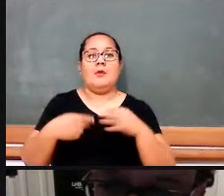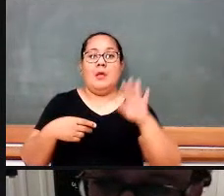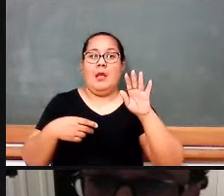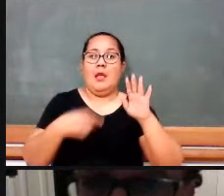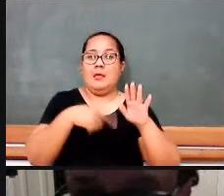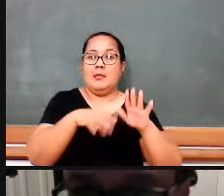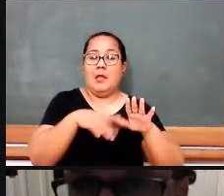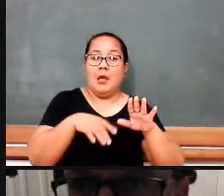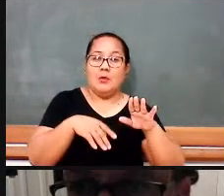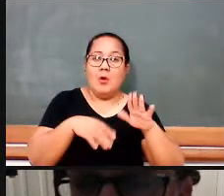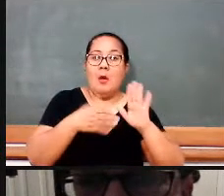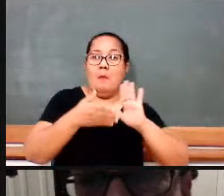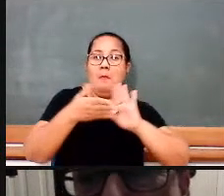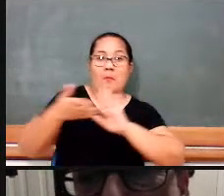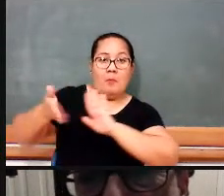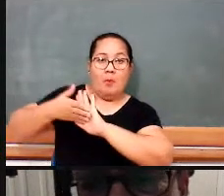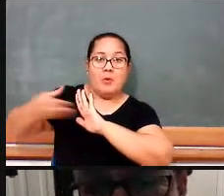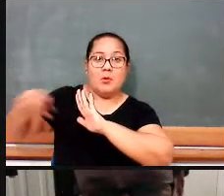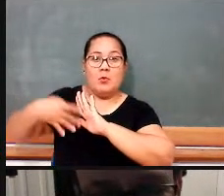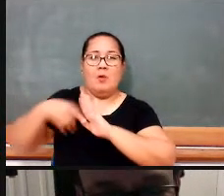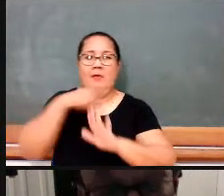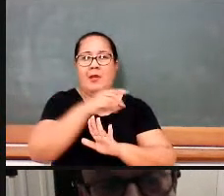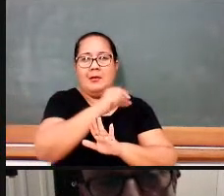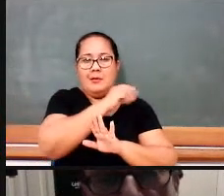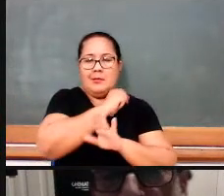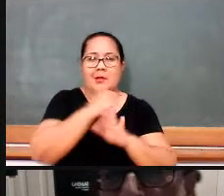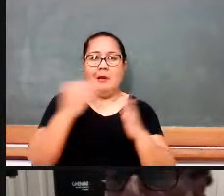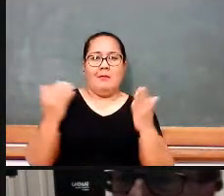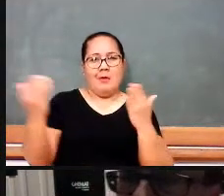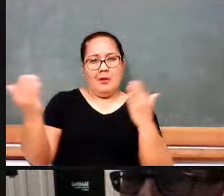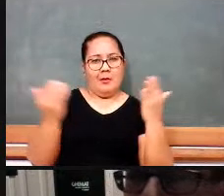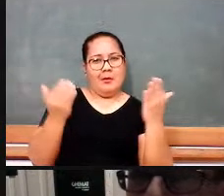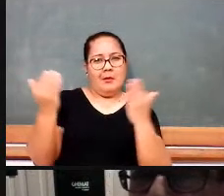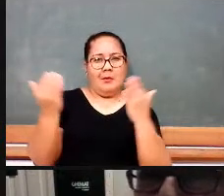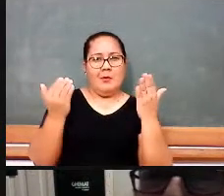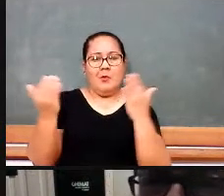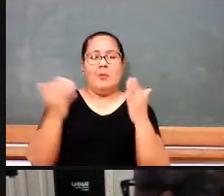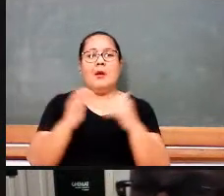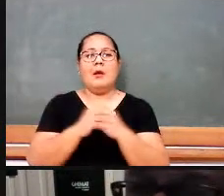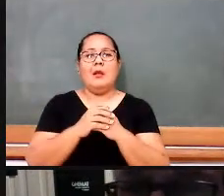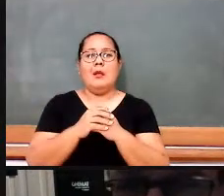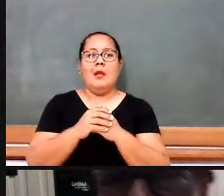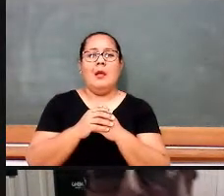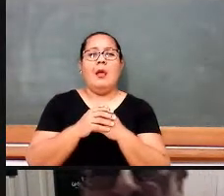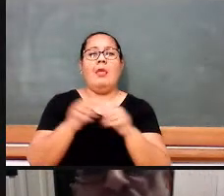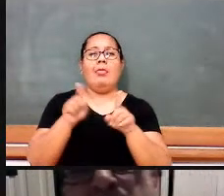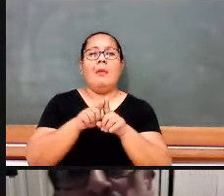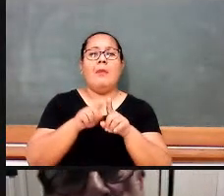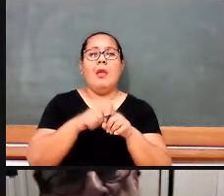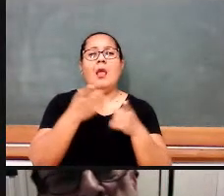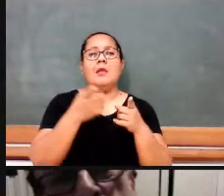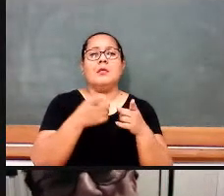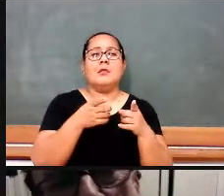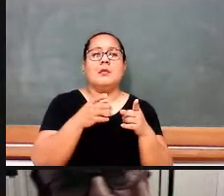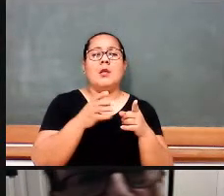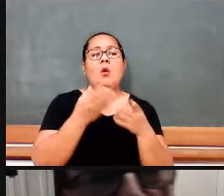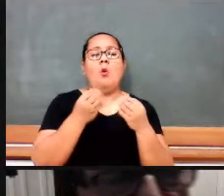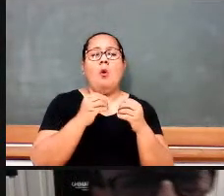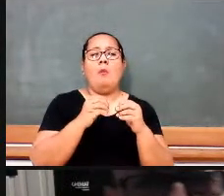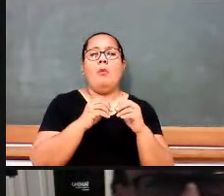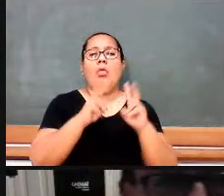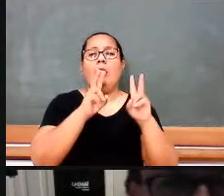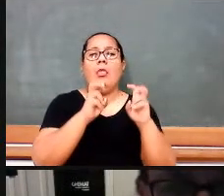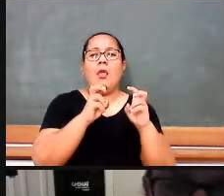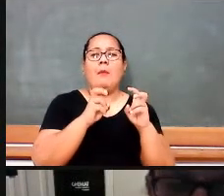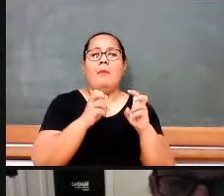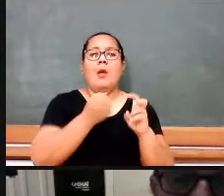proposta, para a gente ter uma ideia também, por exemplo, a ideia de trabalhar o conceito de número. Como é que era trabalhado o conceito de número nos